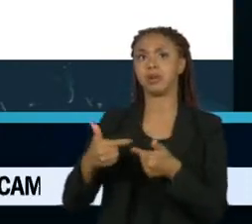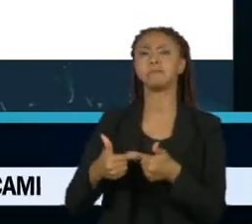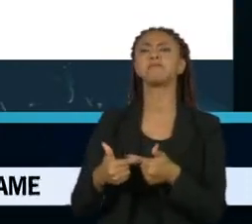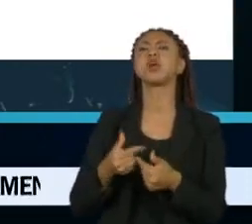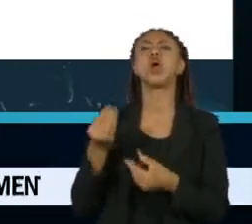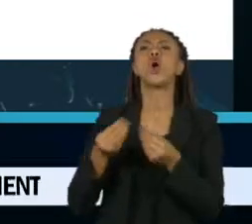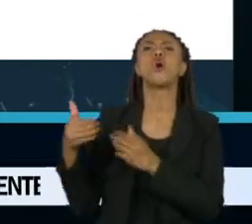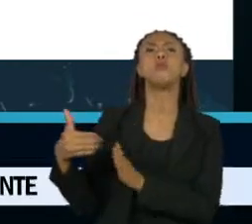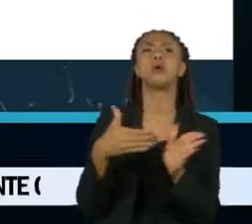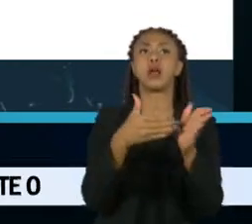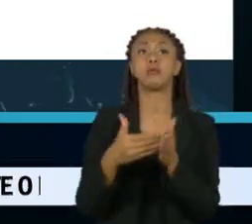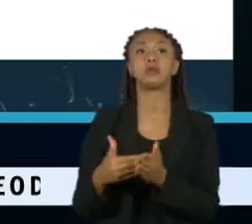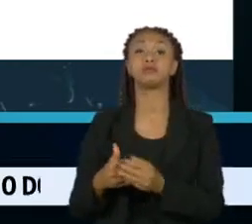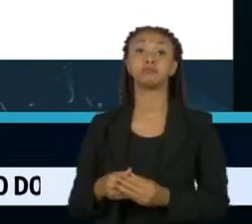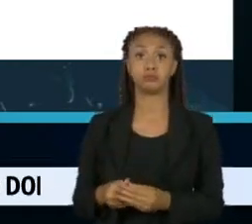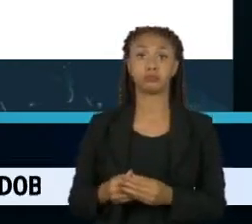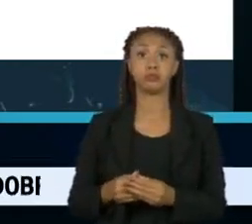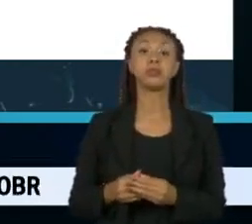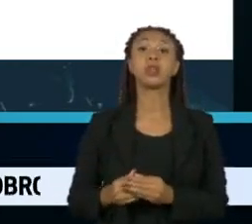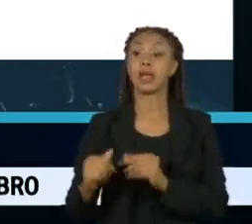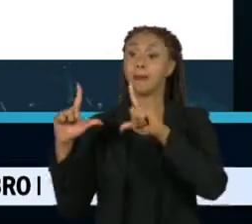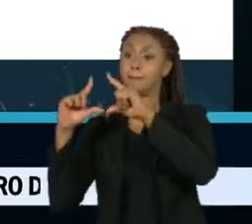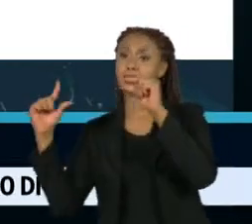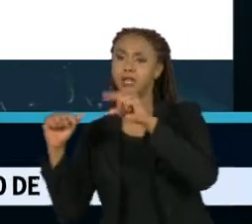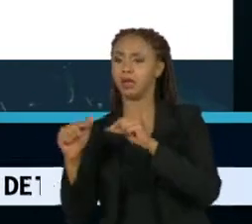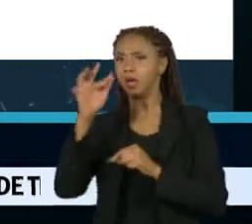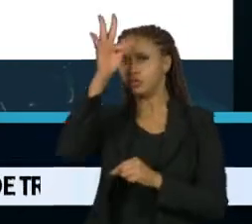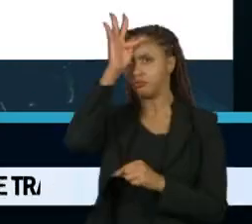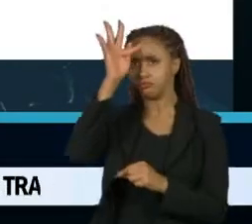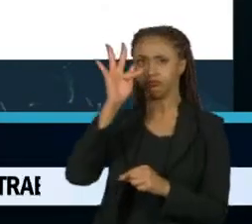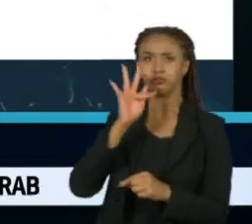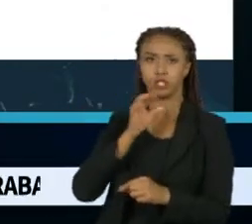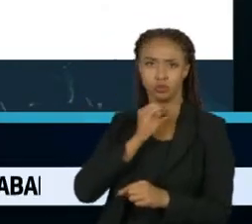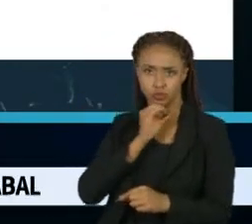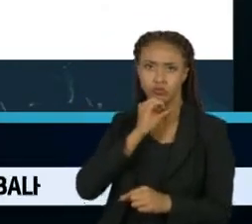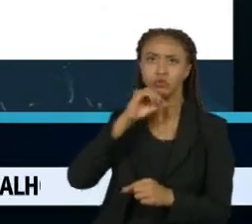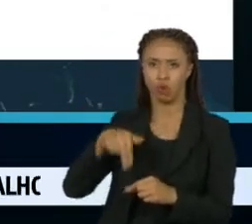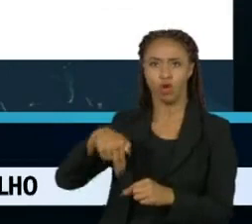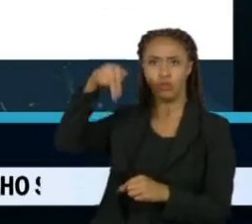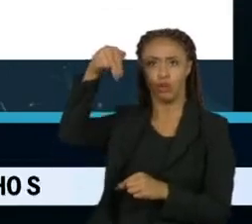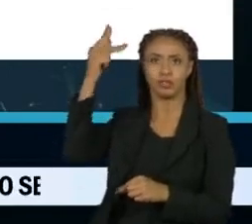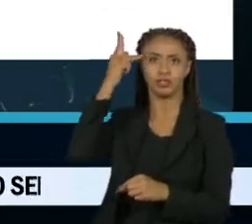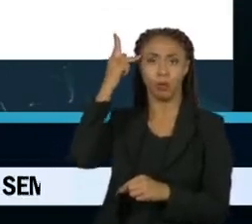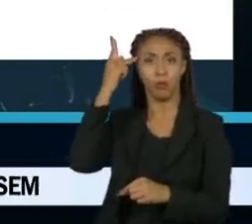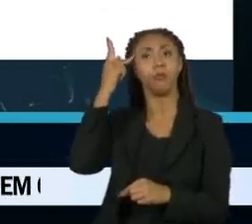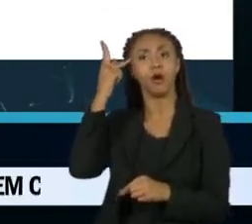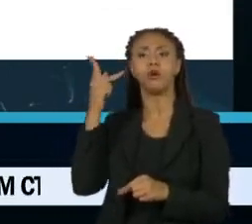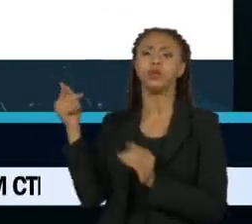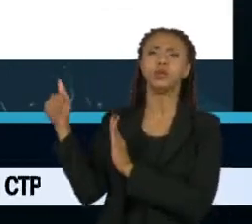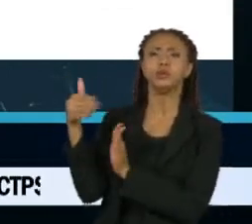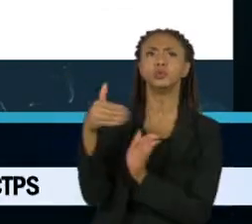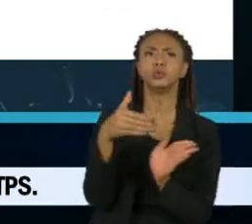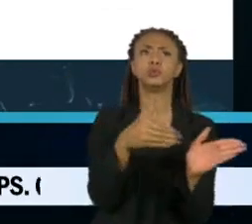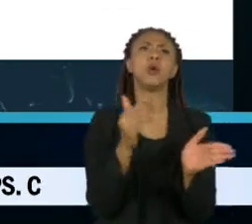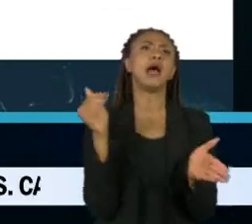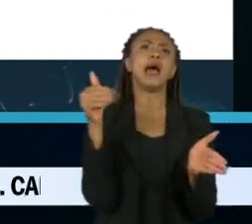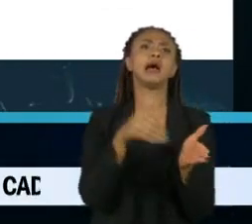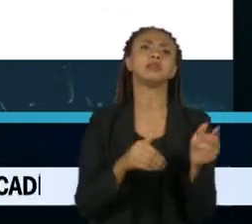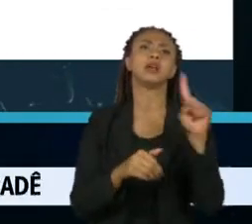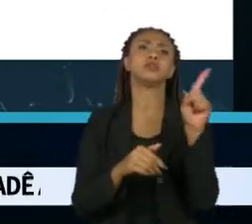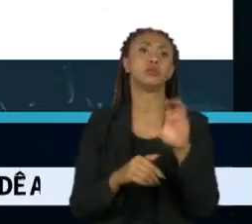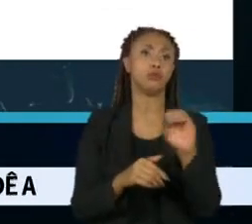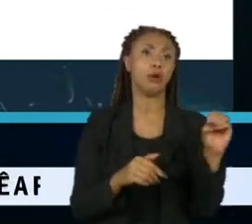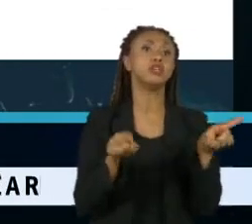Brasilândia, e a freguesia do O, na Zona Norte, passando pela zona oeste com estações próximas a diversas faculdades.